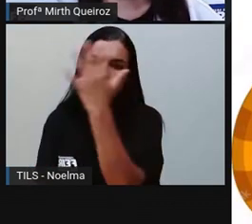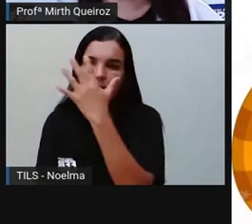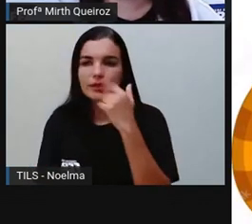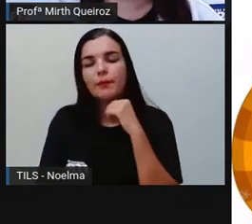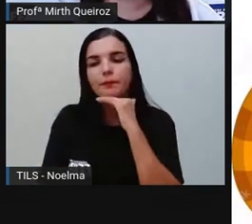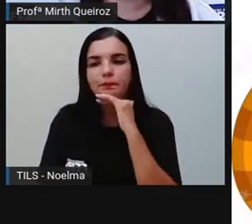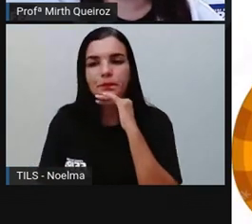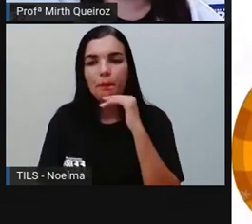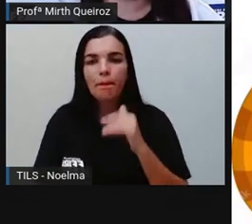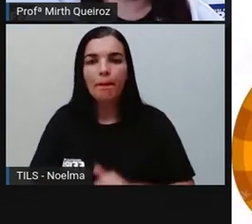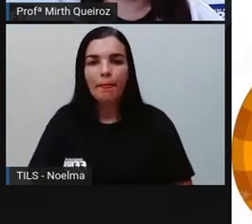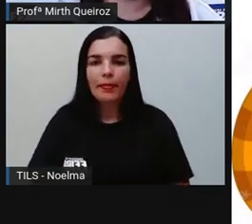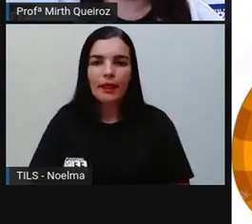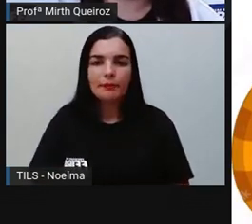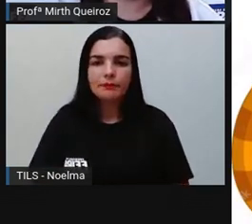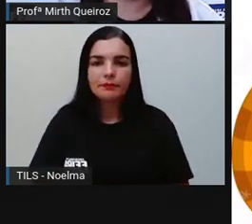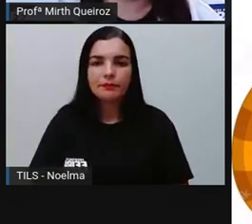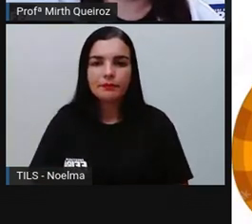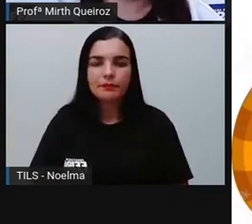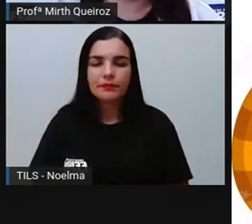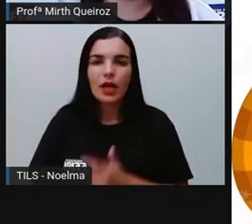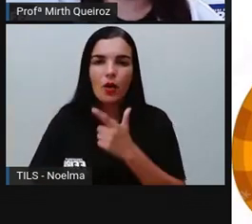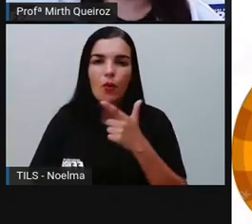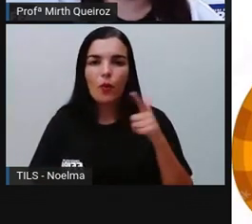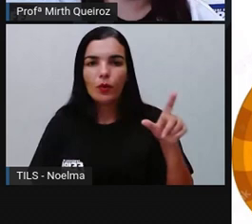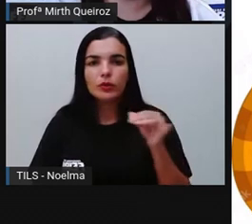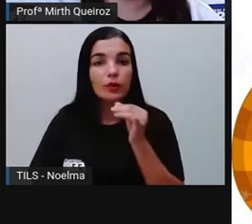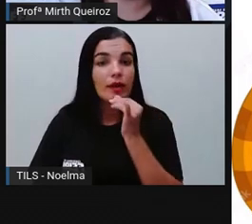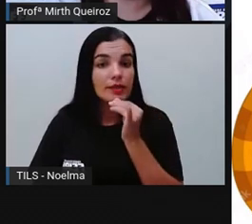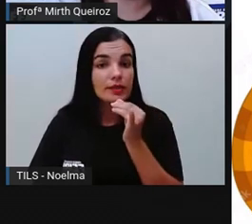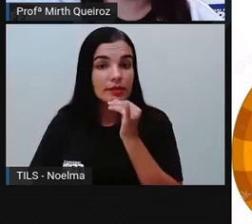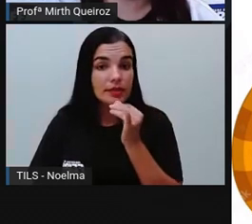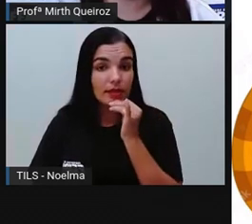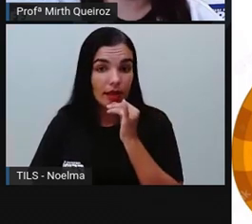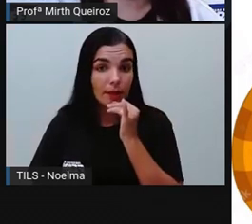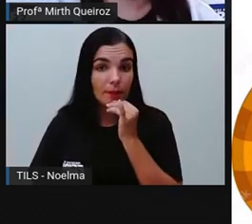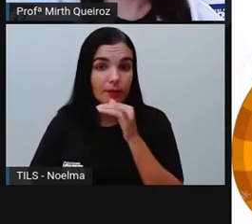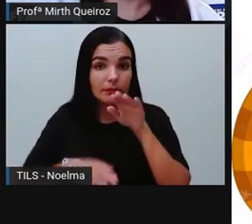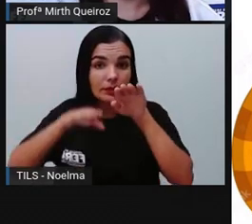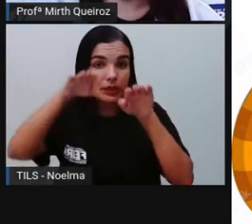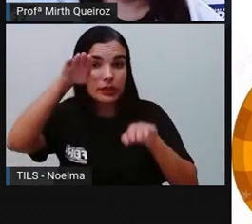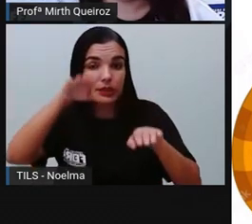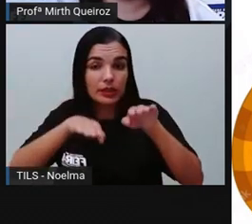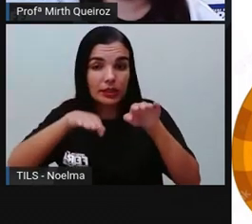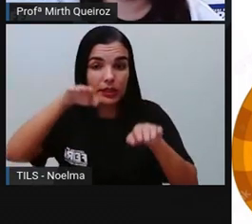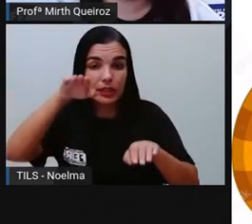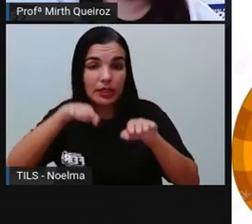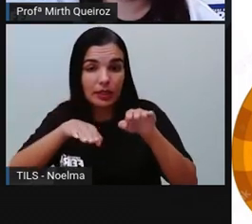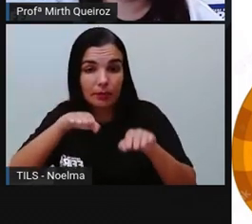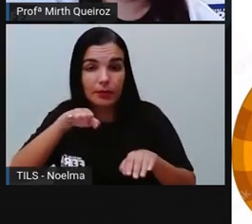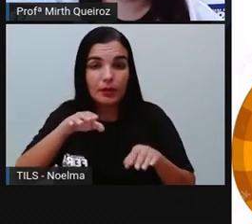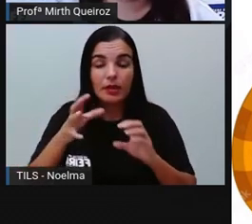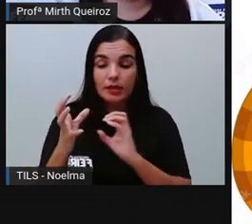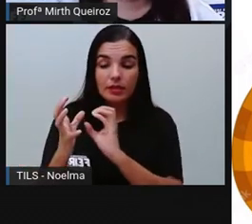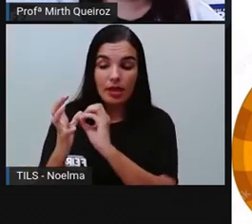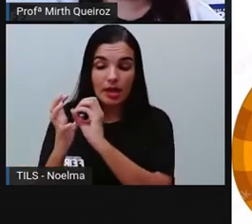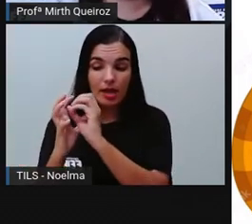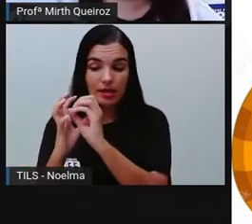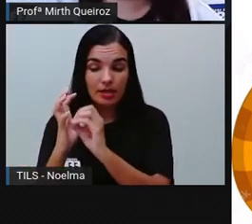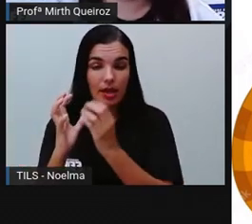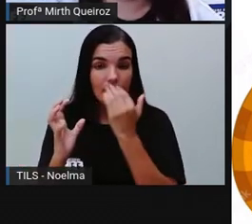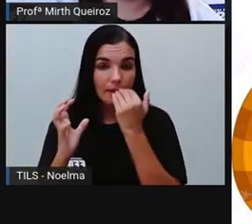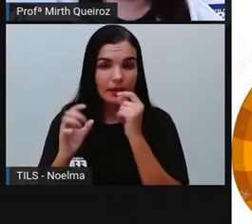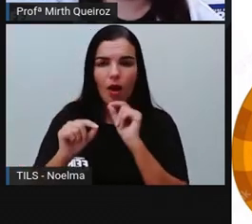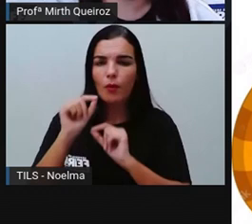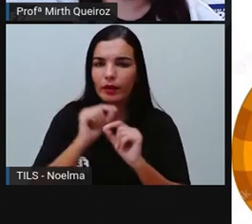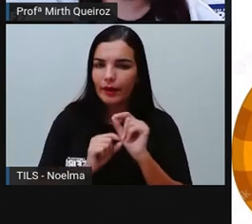Um exemplo de desequilíbrio da cadeia alimentar é a introdução da agricultura em determinada região. Para